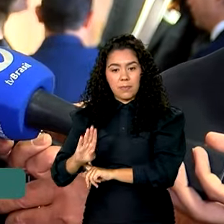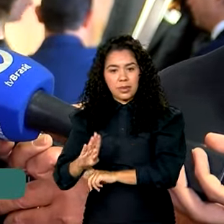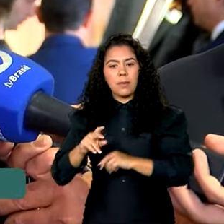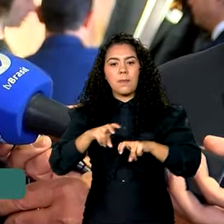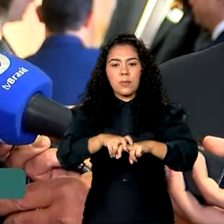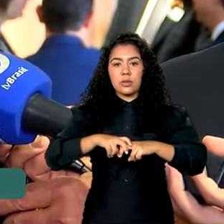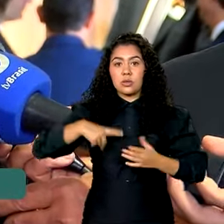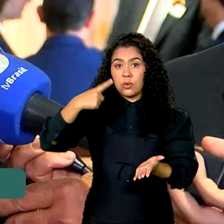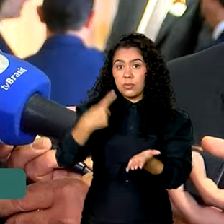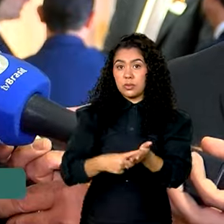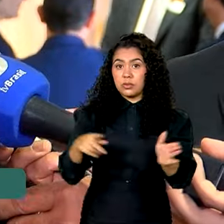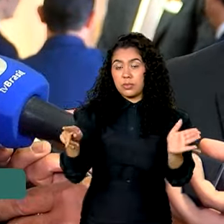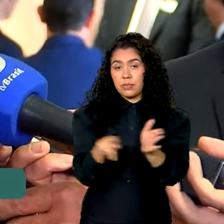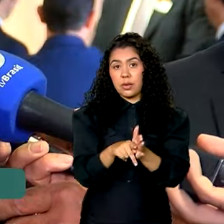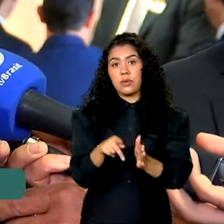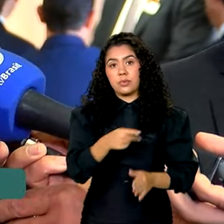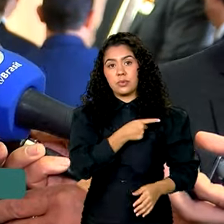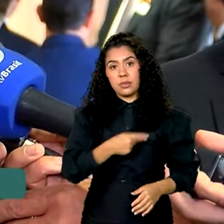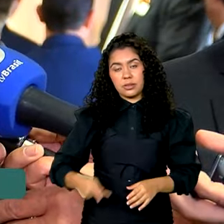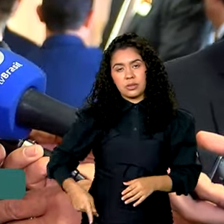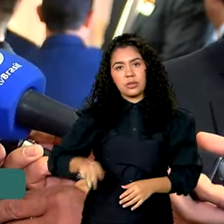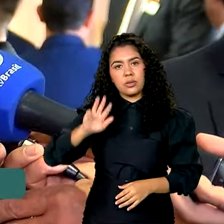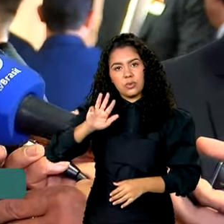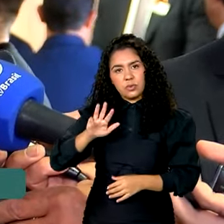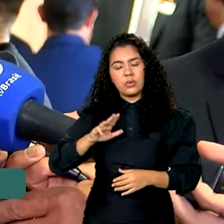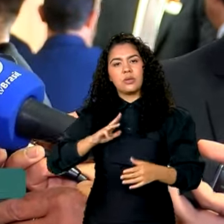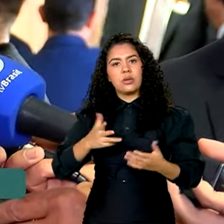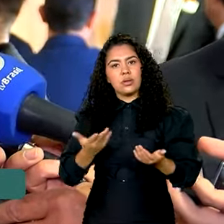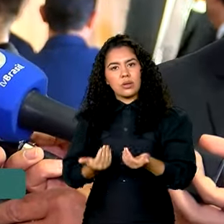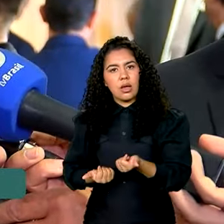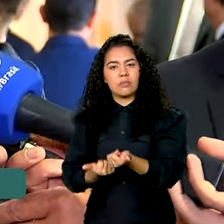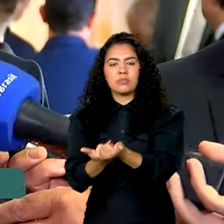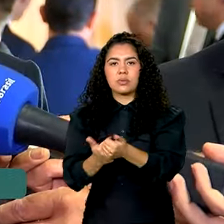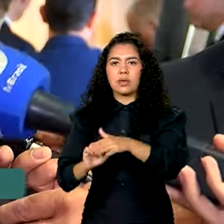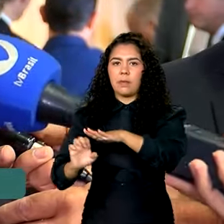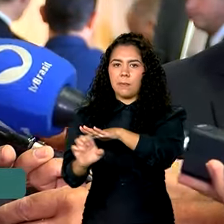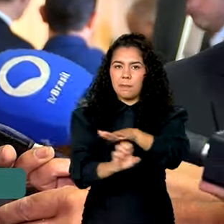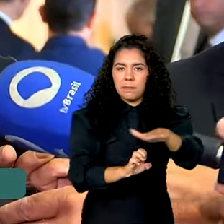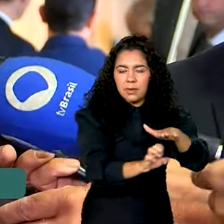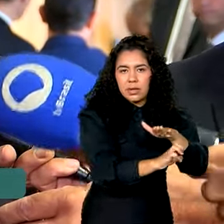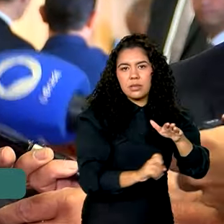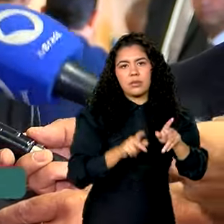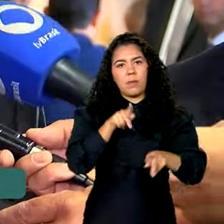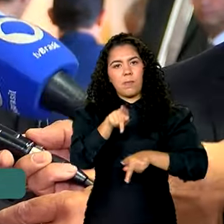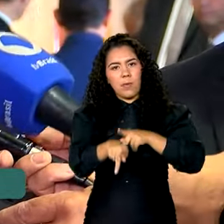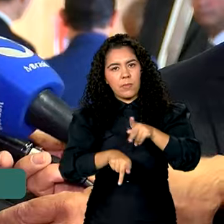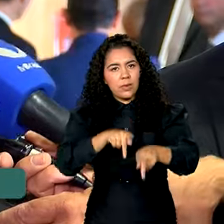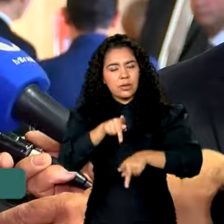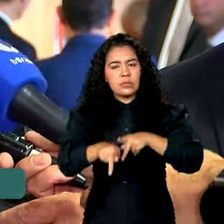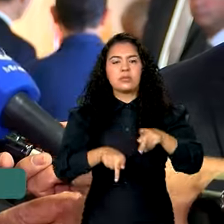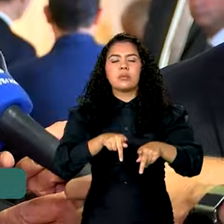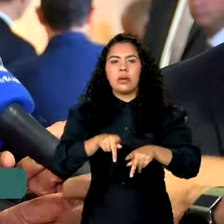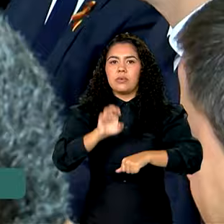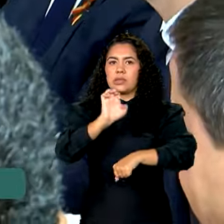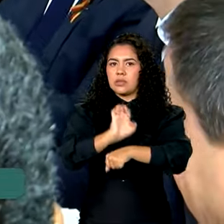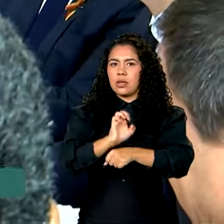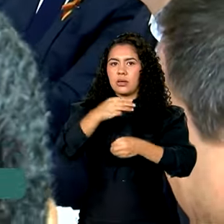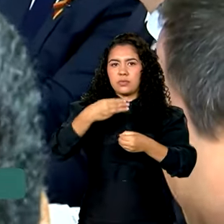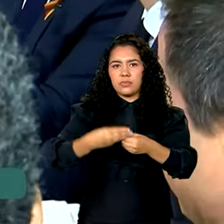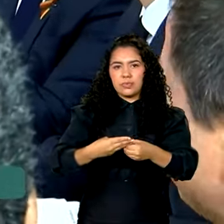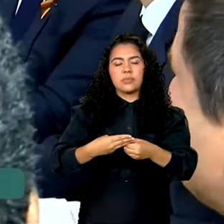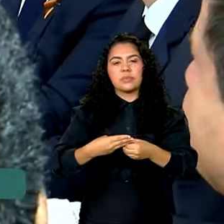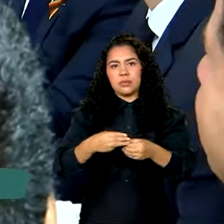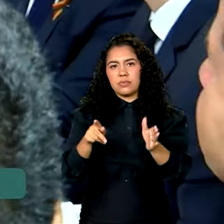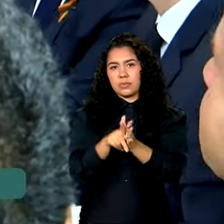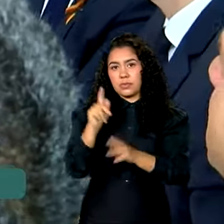compromisso do governo do presidente Lula em atender as empresas, as pessoas, ao estado e aos municípios. Após